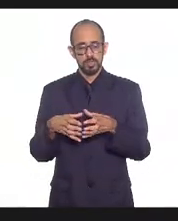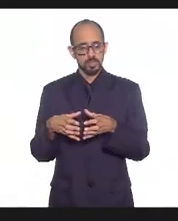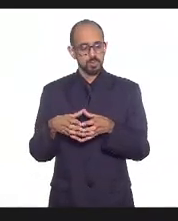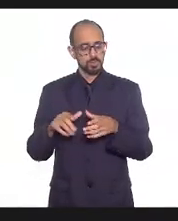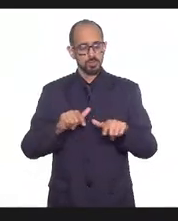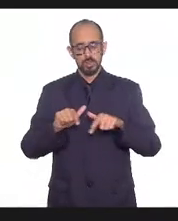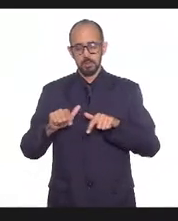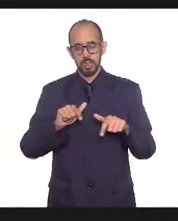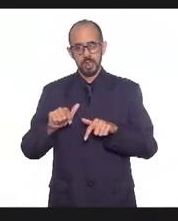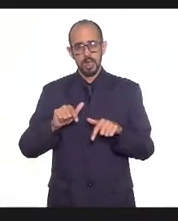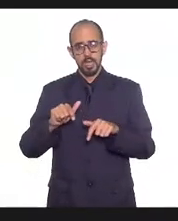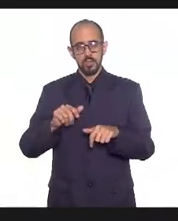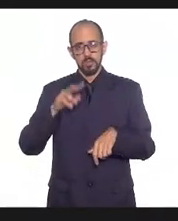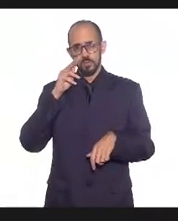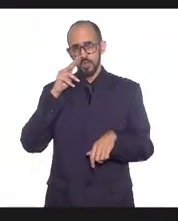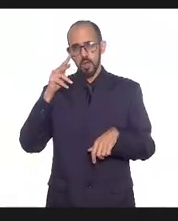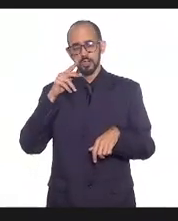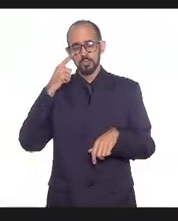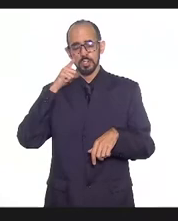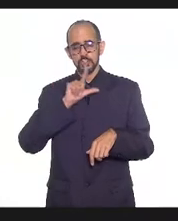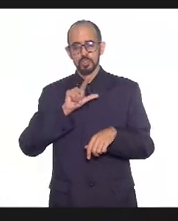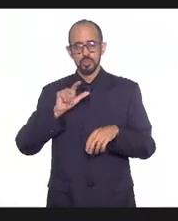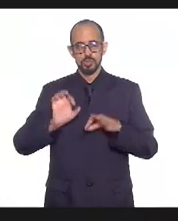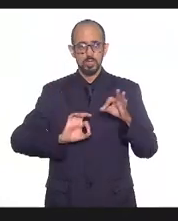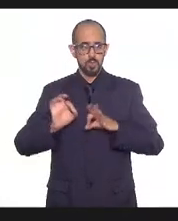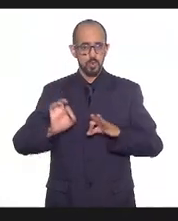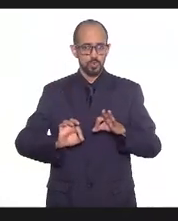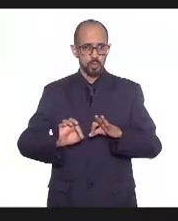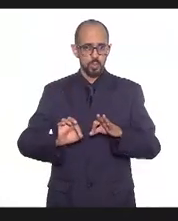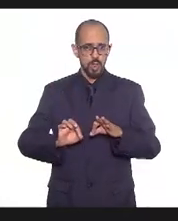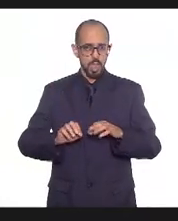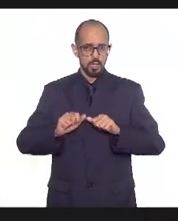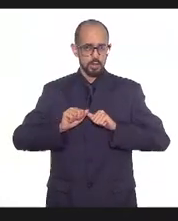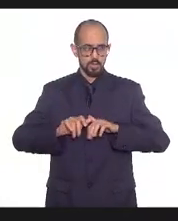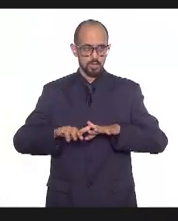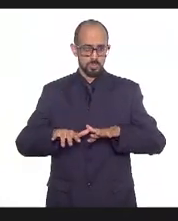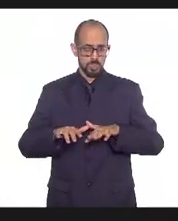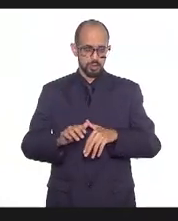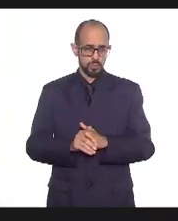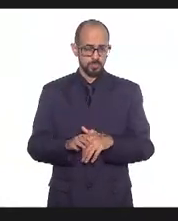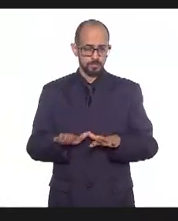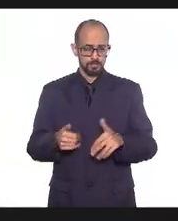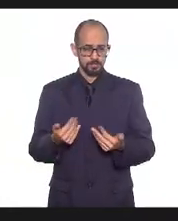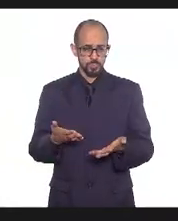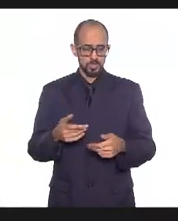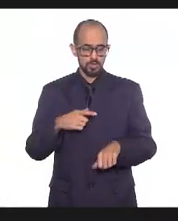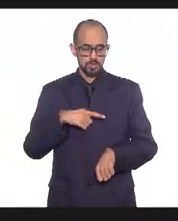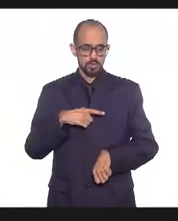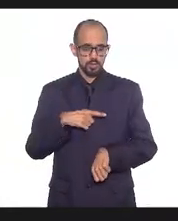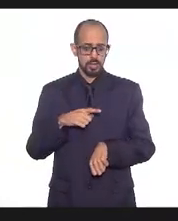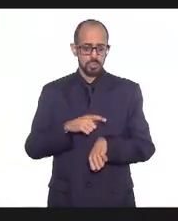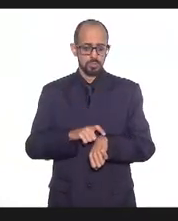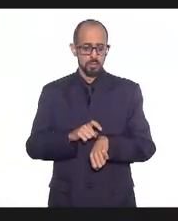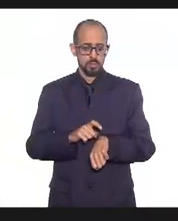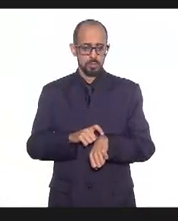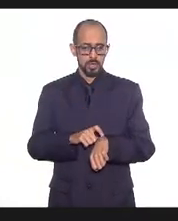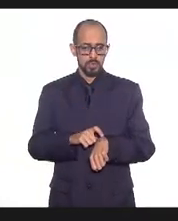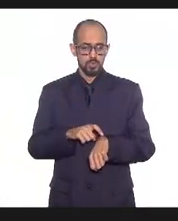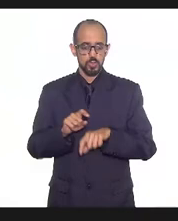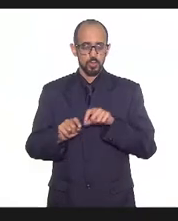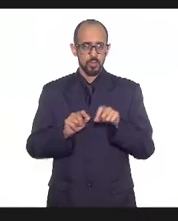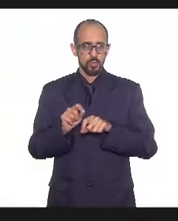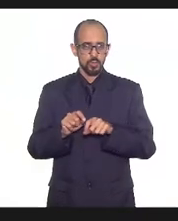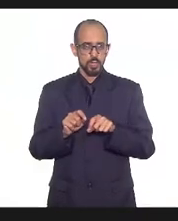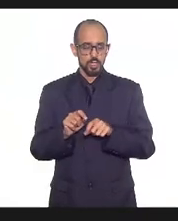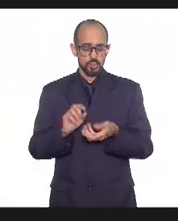que a gente pudesse realmente controlar essa contaminação então a gente tem esse momento de colocar os